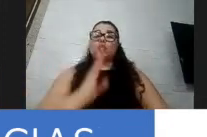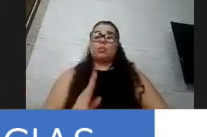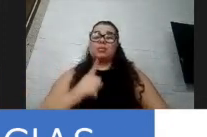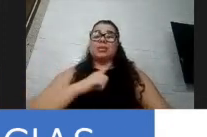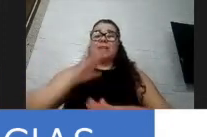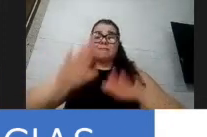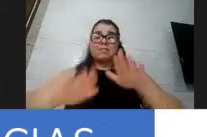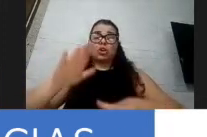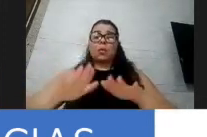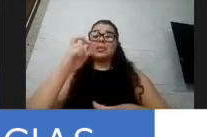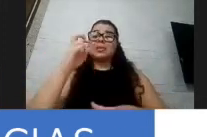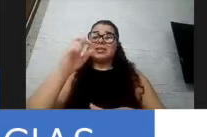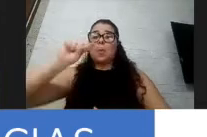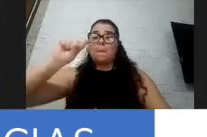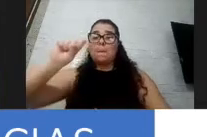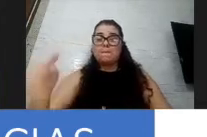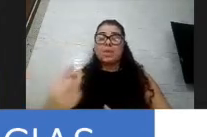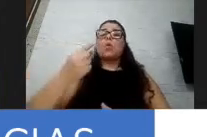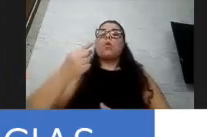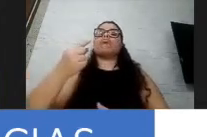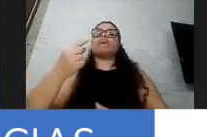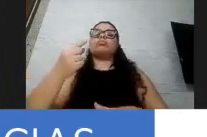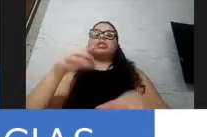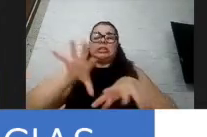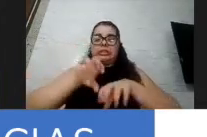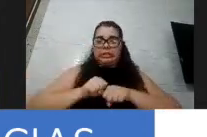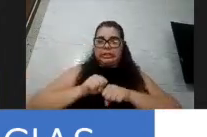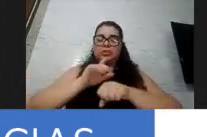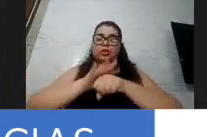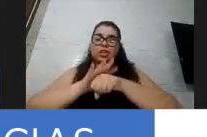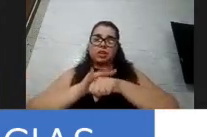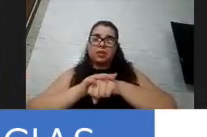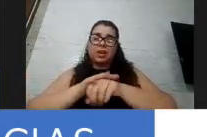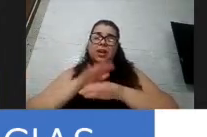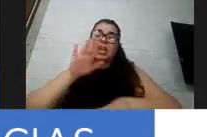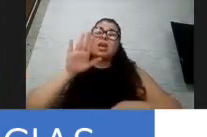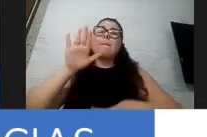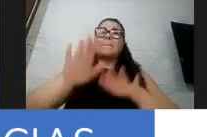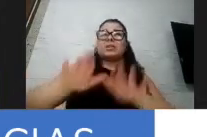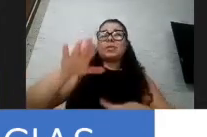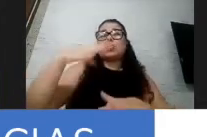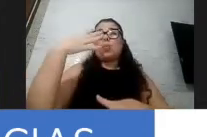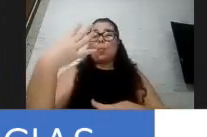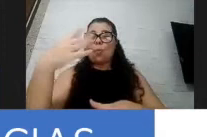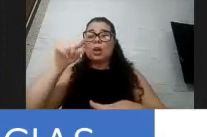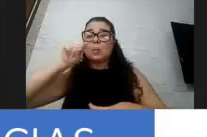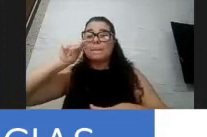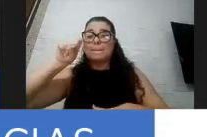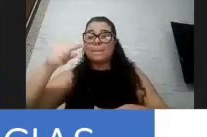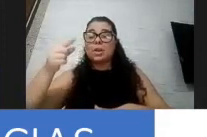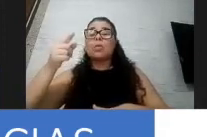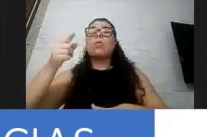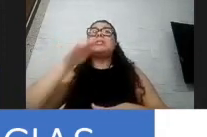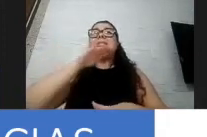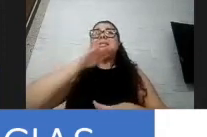milhões de casos, quase 4 milhões e meio de recuperados, então uma boa taxa de